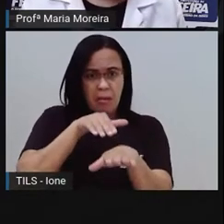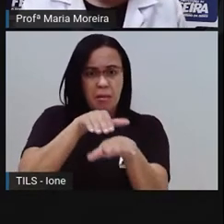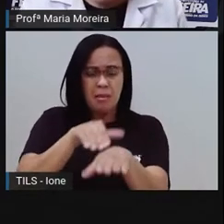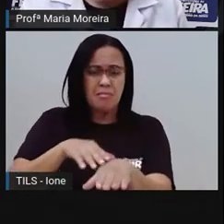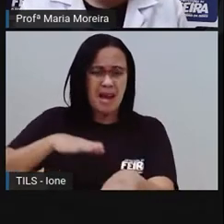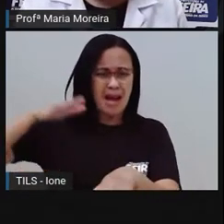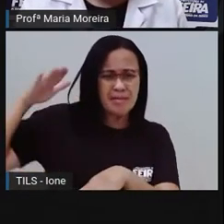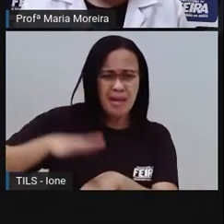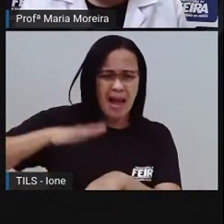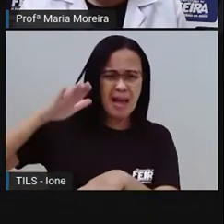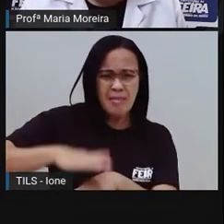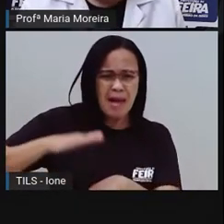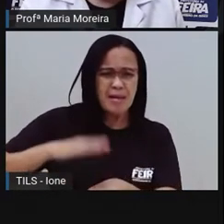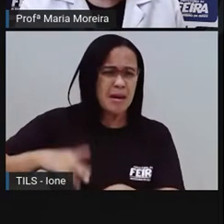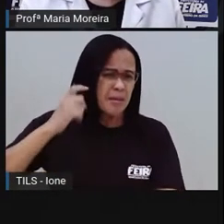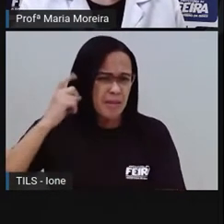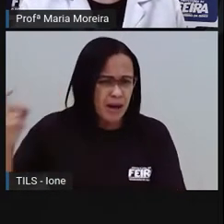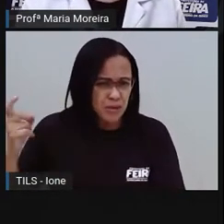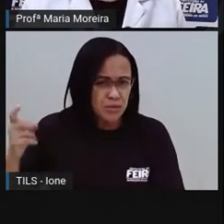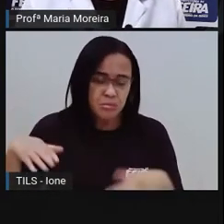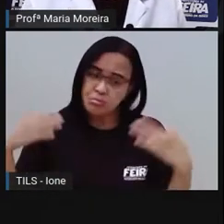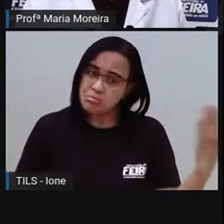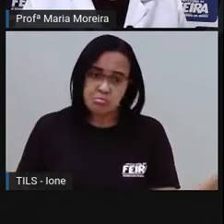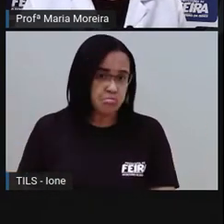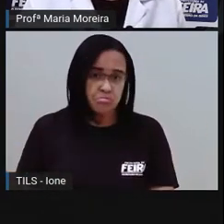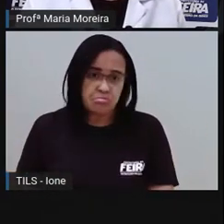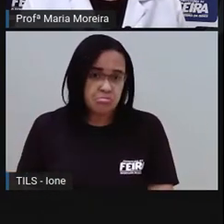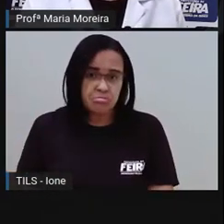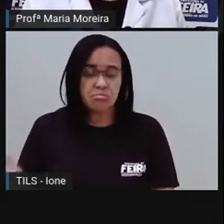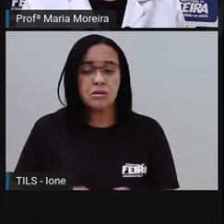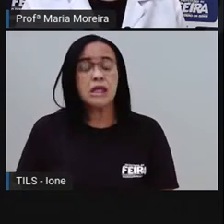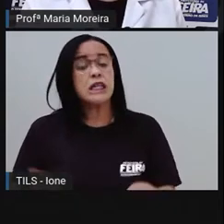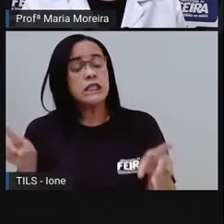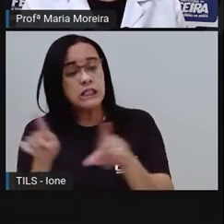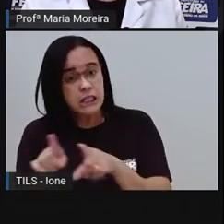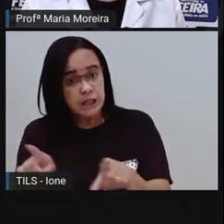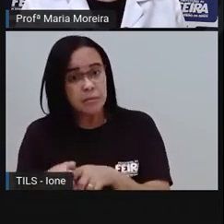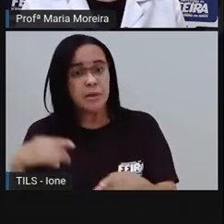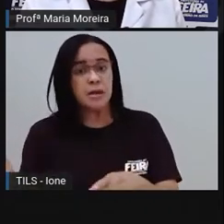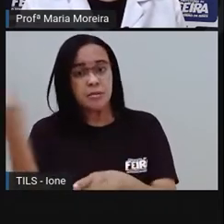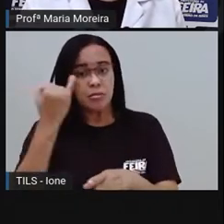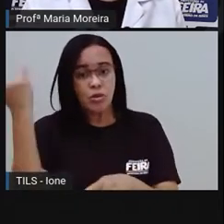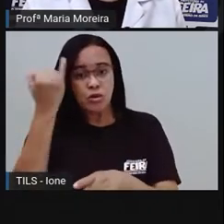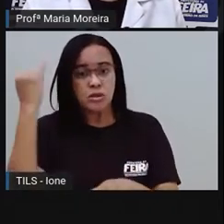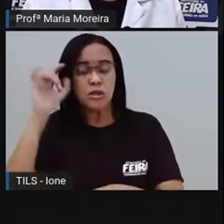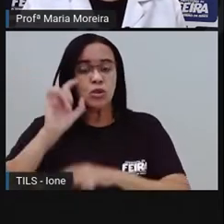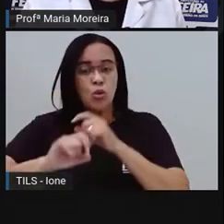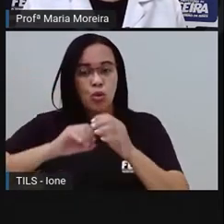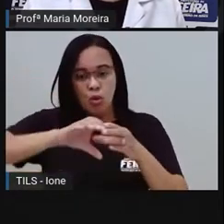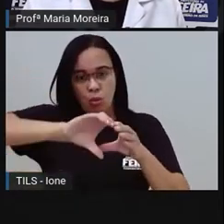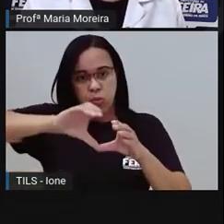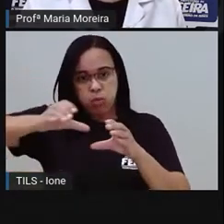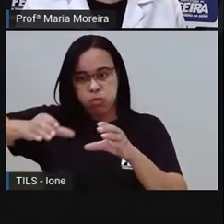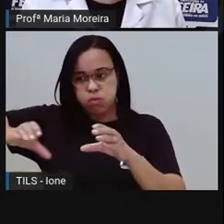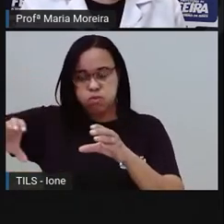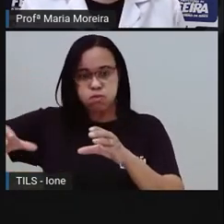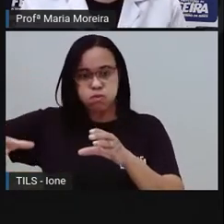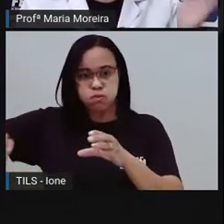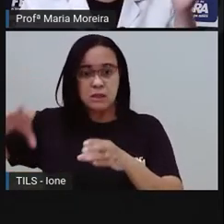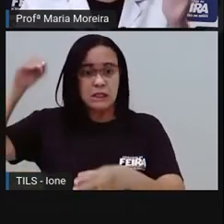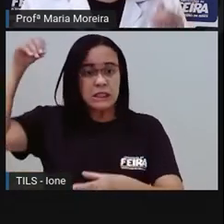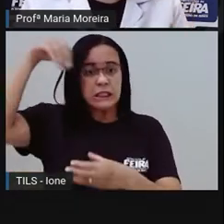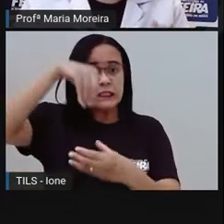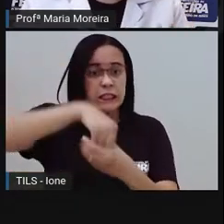vai, não é isso? Bom, trafegar com o sistema de escapamento modificado, danificado, gente, pois é,